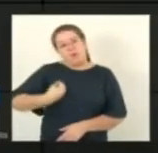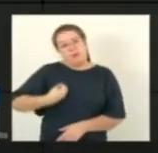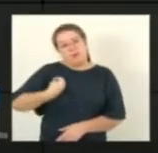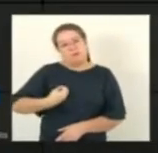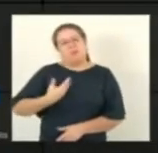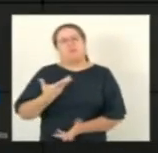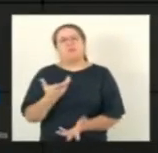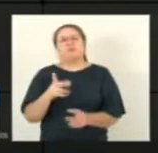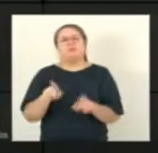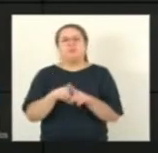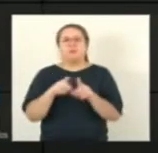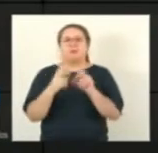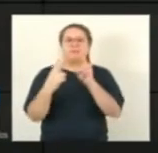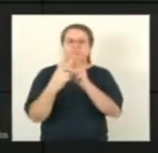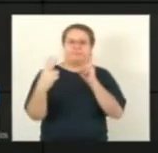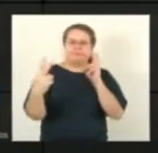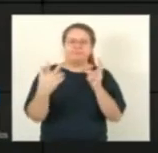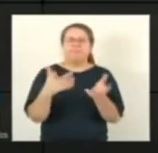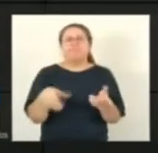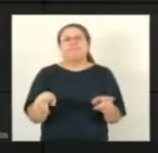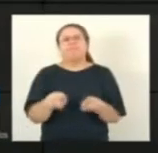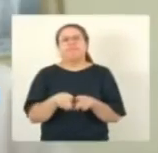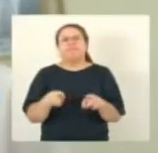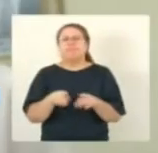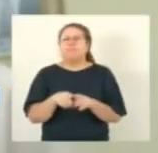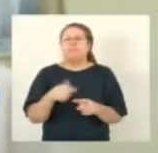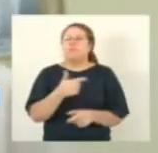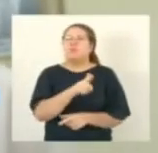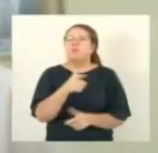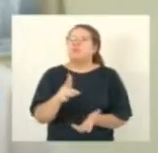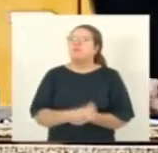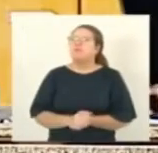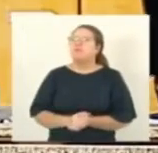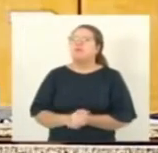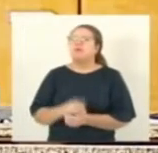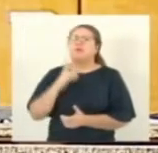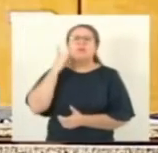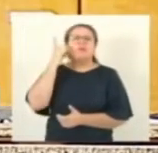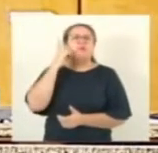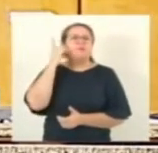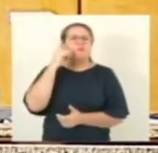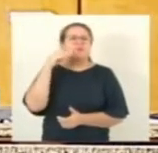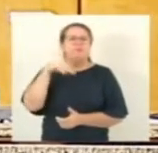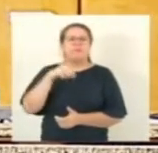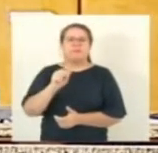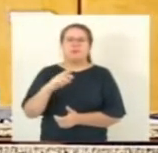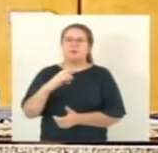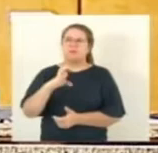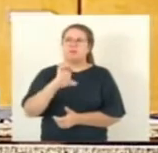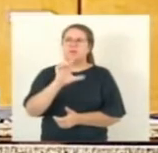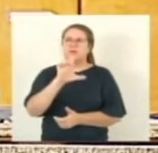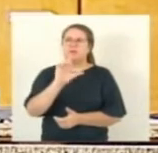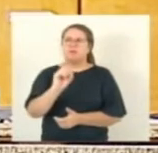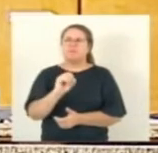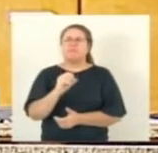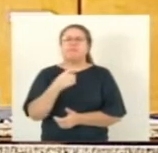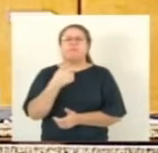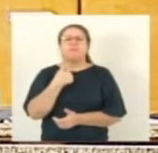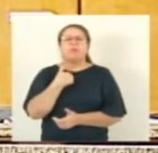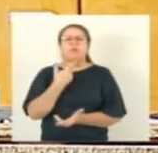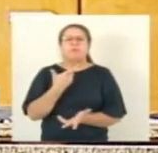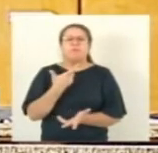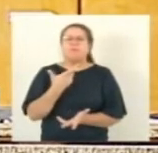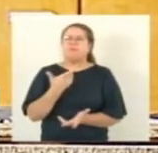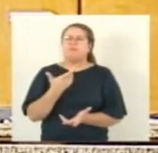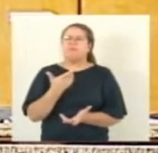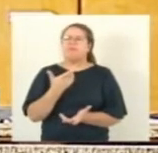virtual, bom dia também, meus colegas deputados membros da Comissão... Deputado Marcelo Santos... Pois não? Eu vou...